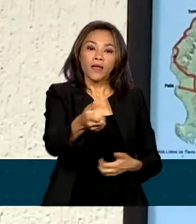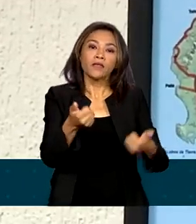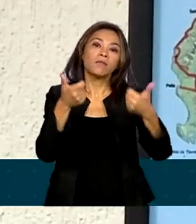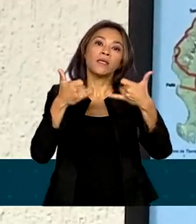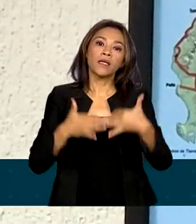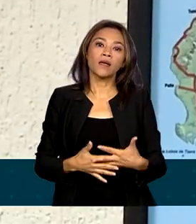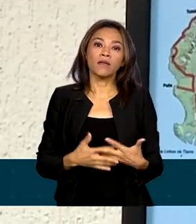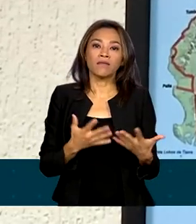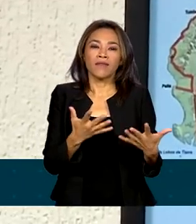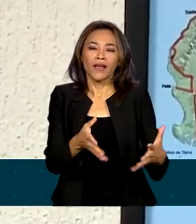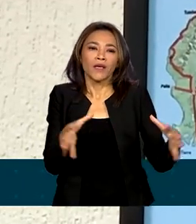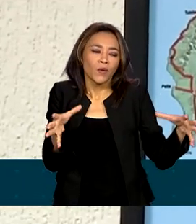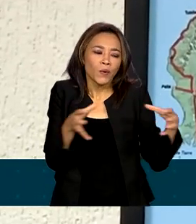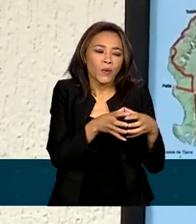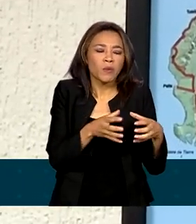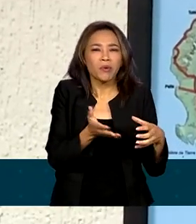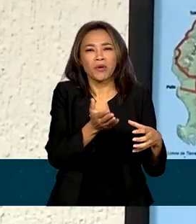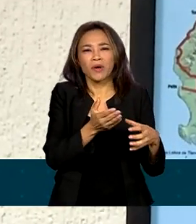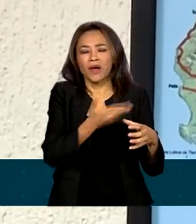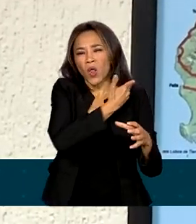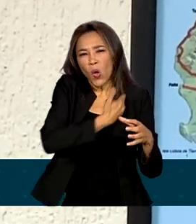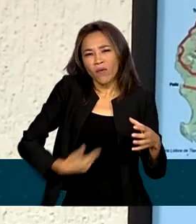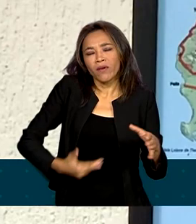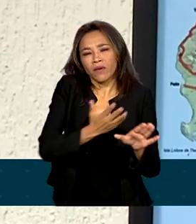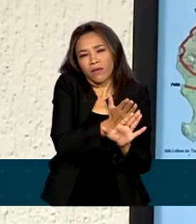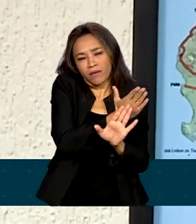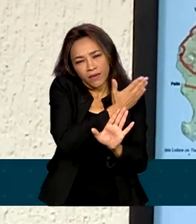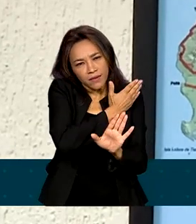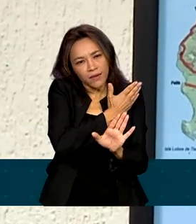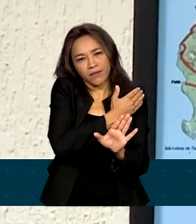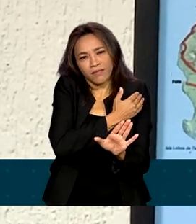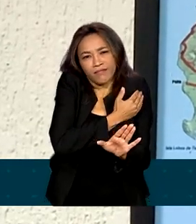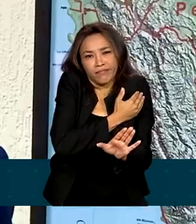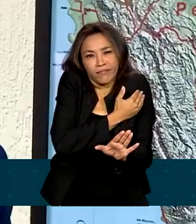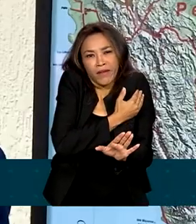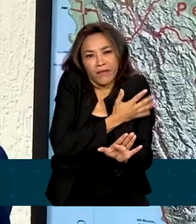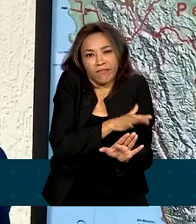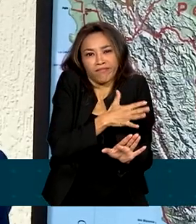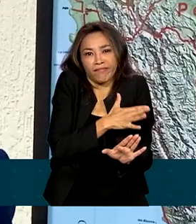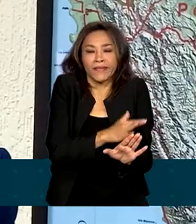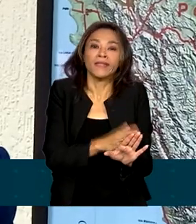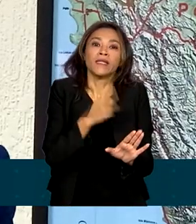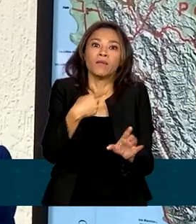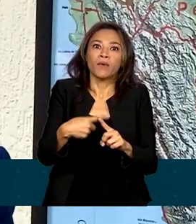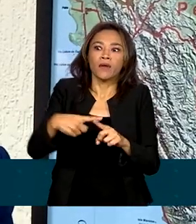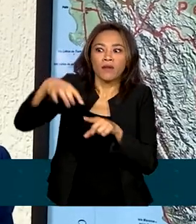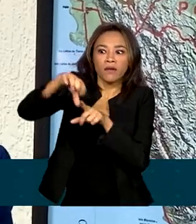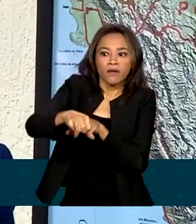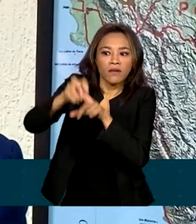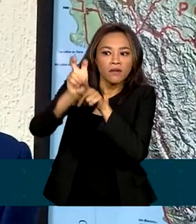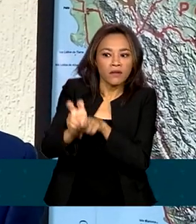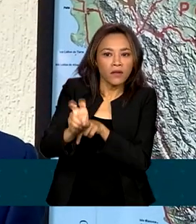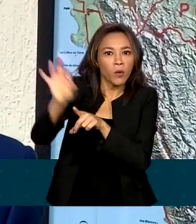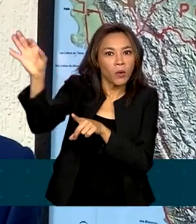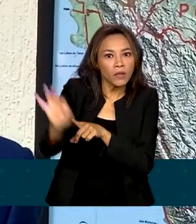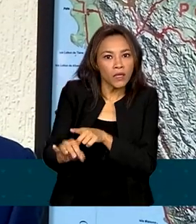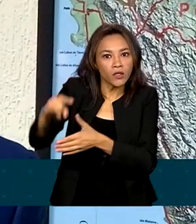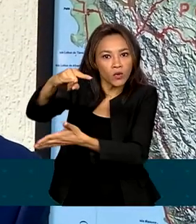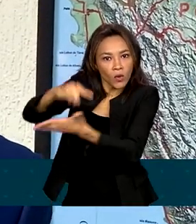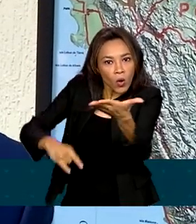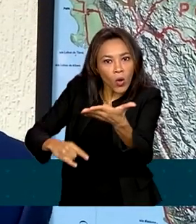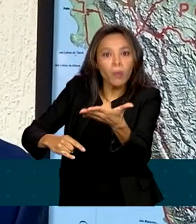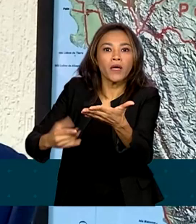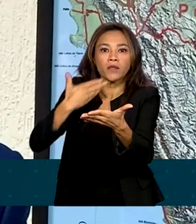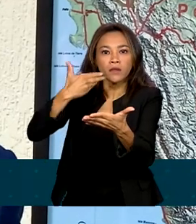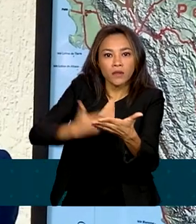menosprezado no governo passado, quando 95% dos requerimentos de anistia foram negados.